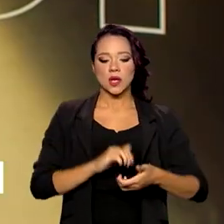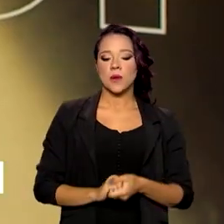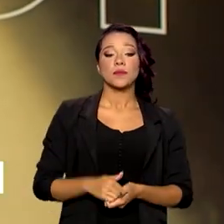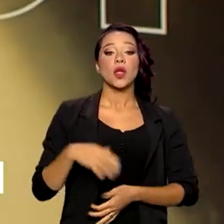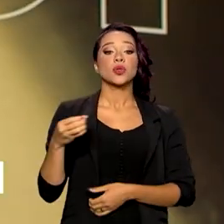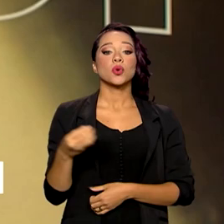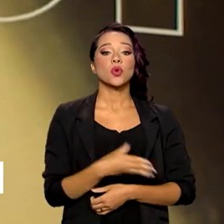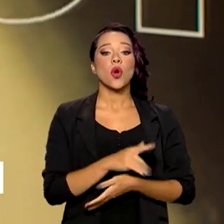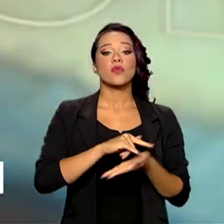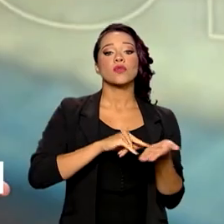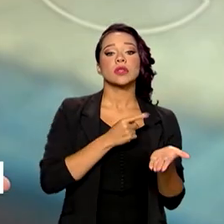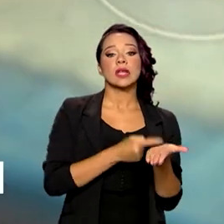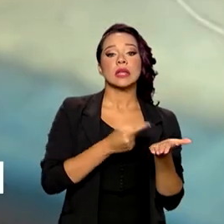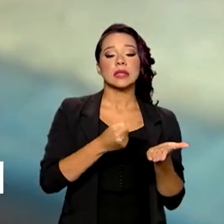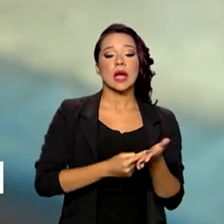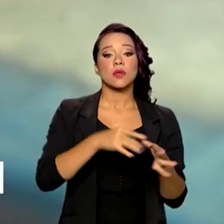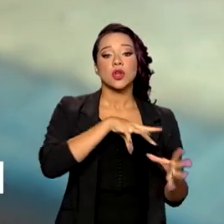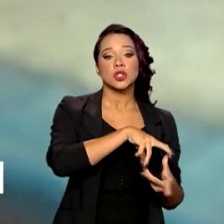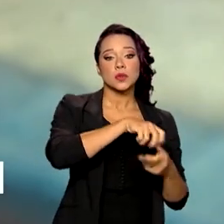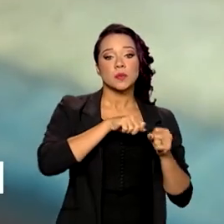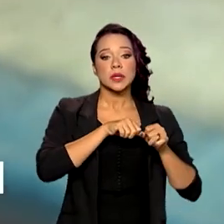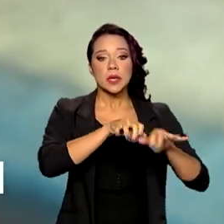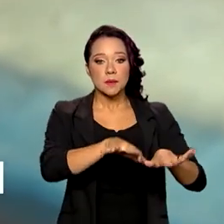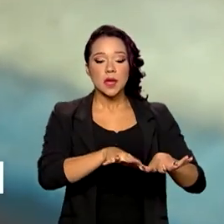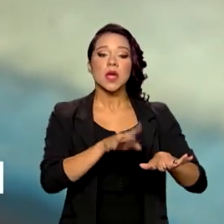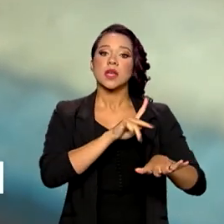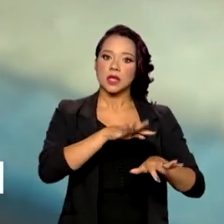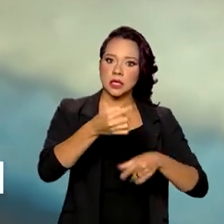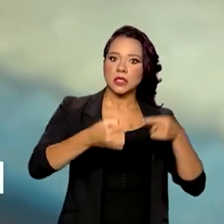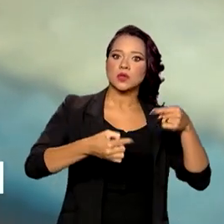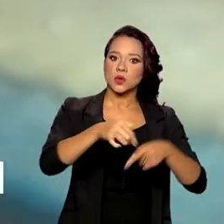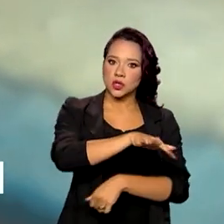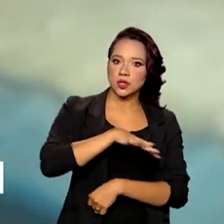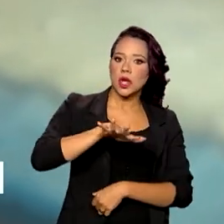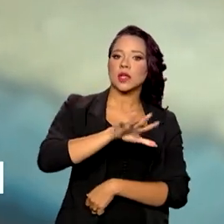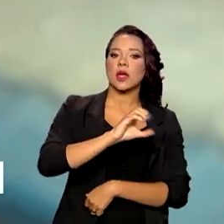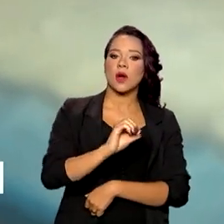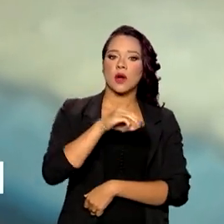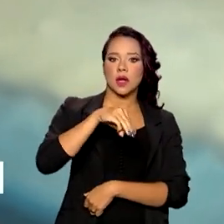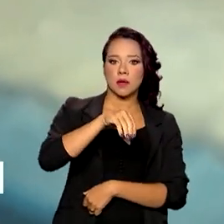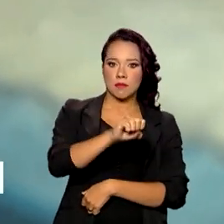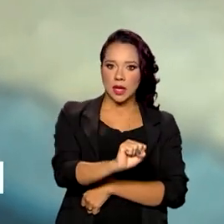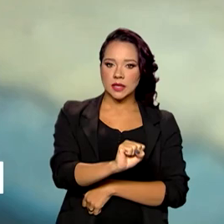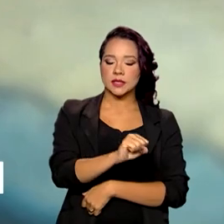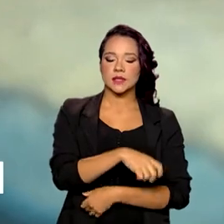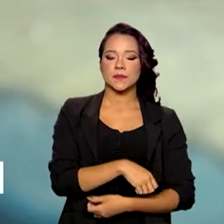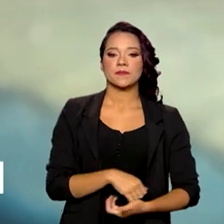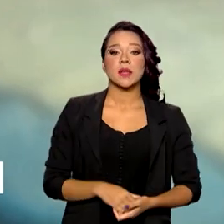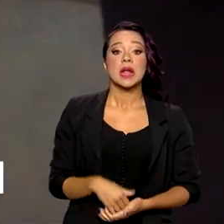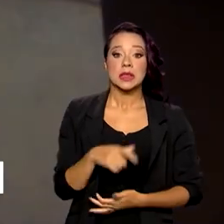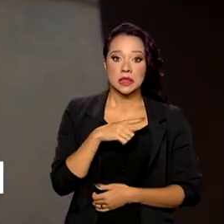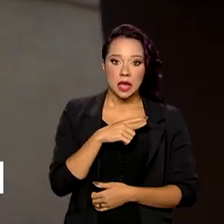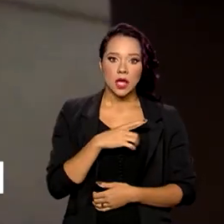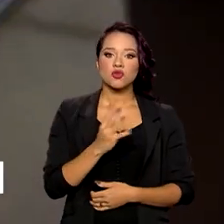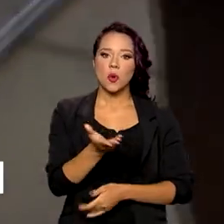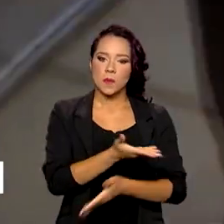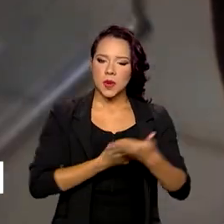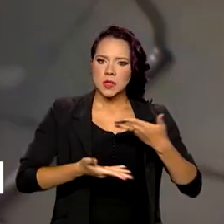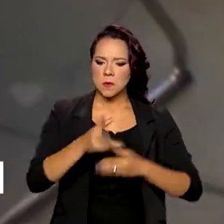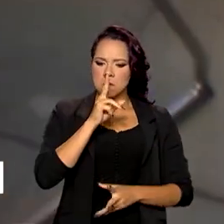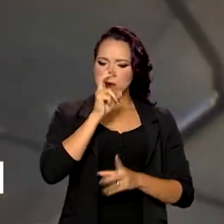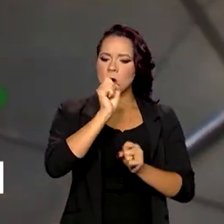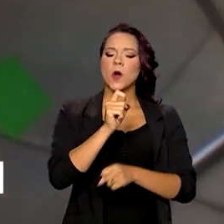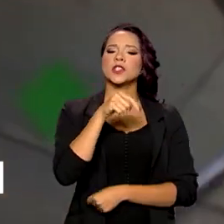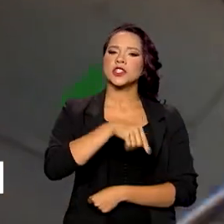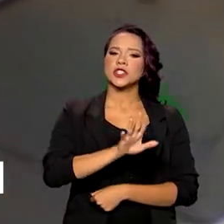novo tratado de pandemias que está sendo discutido no âmbito da Organização Mundial de Saúde. Nós temos uma colaboração muito forte